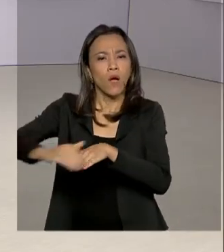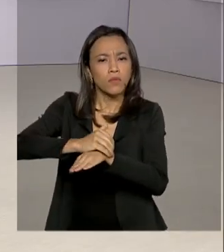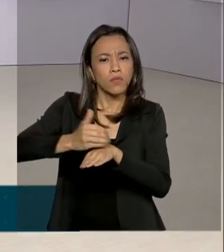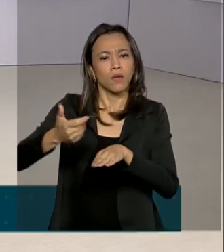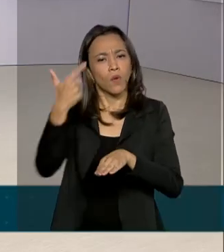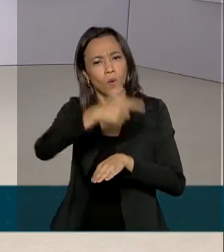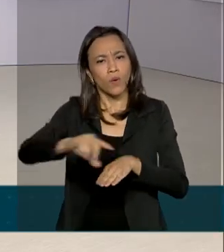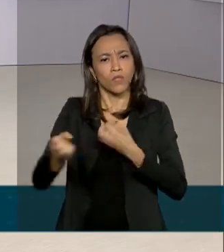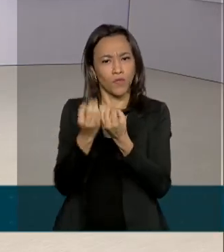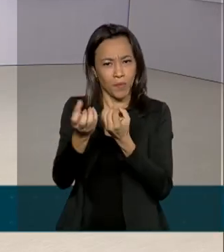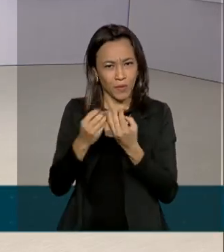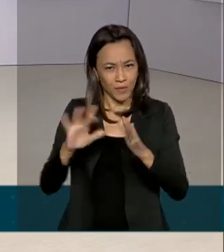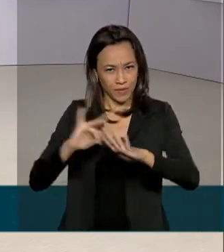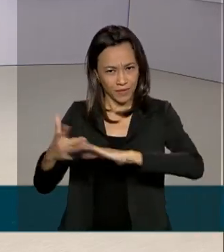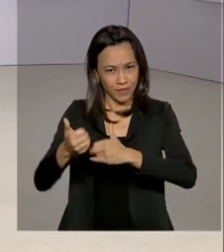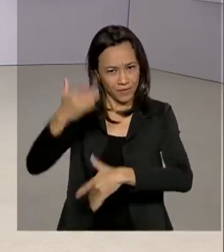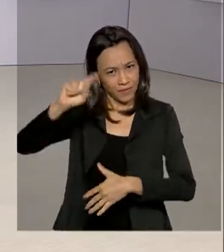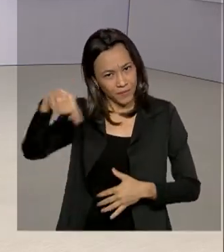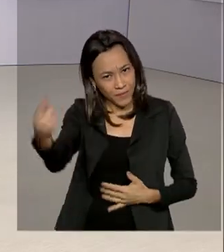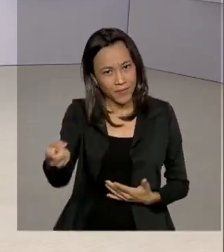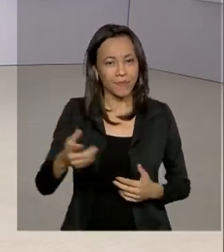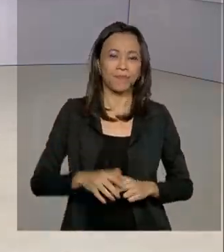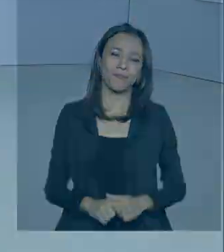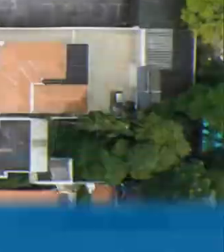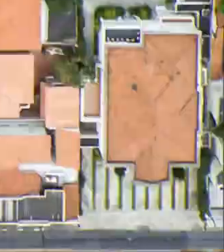nas nossas redes sociais. Até a próxima edição!